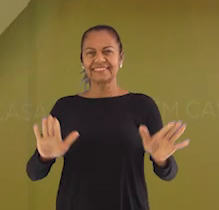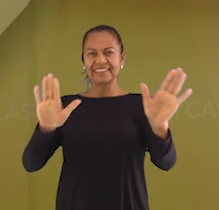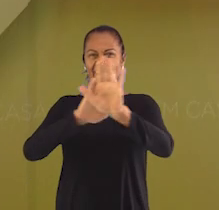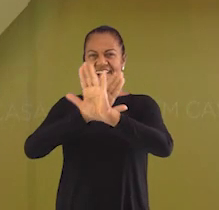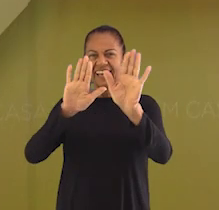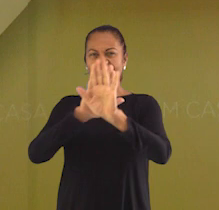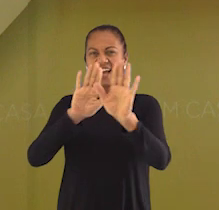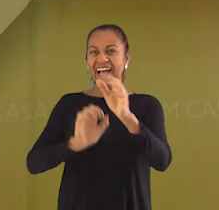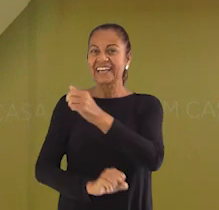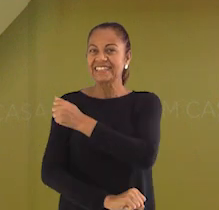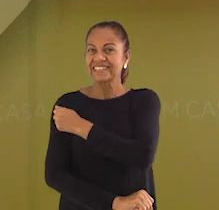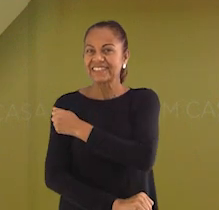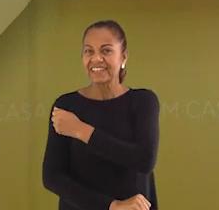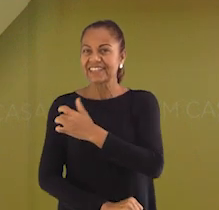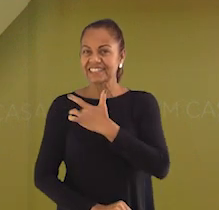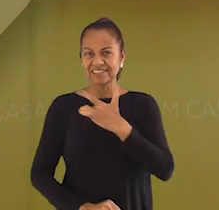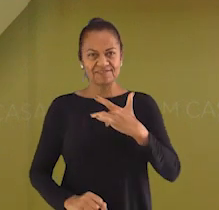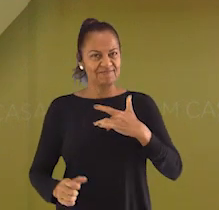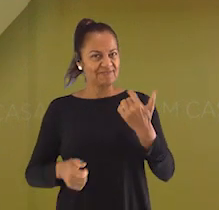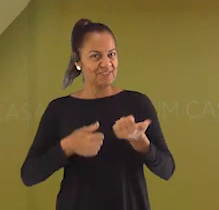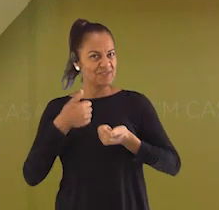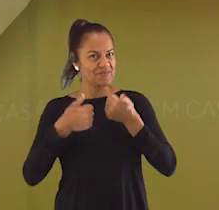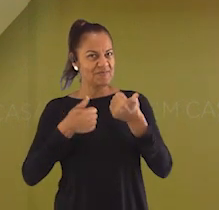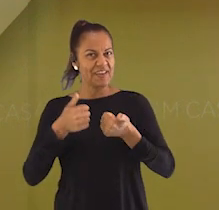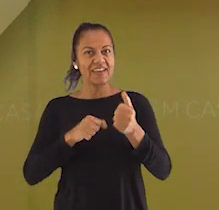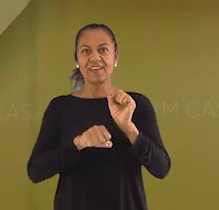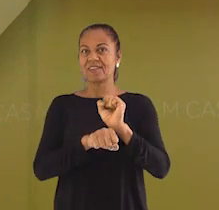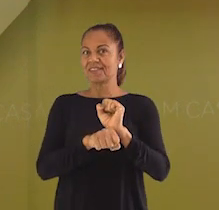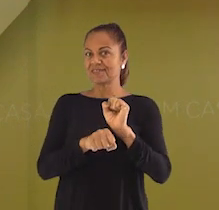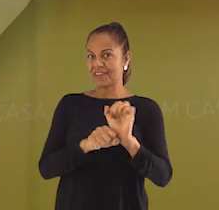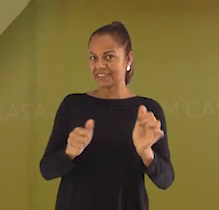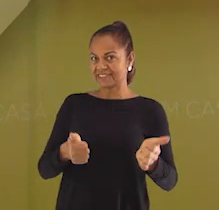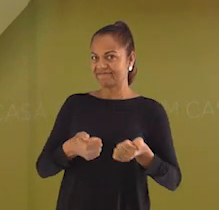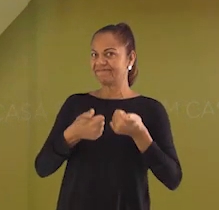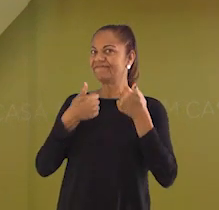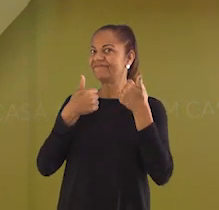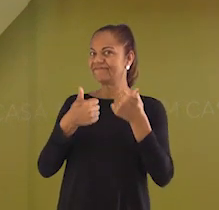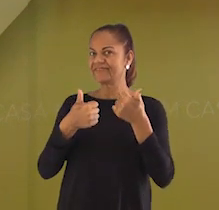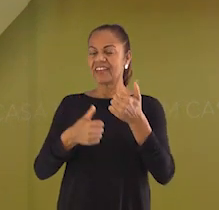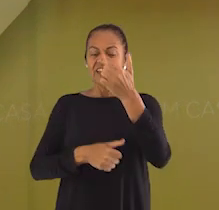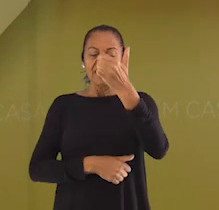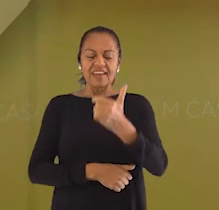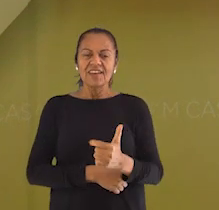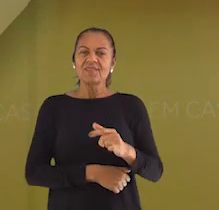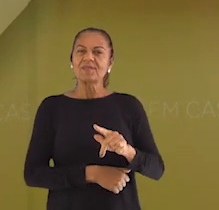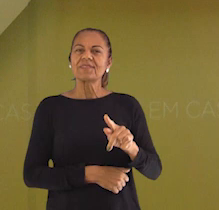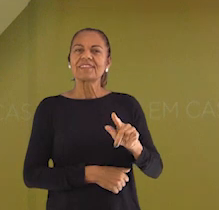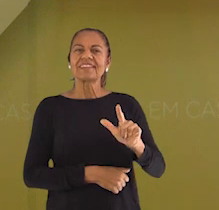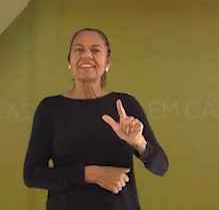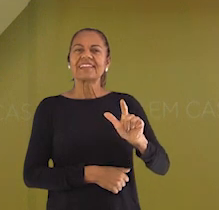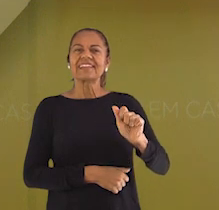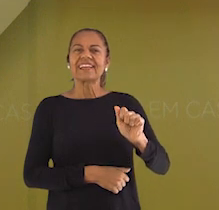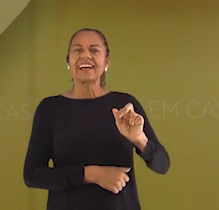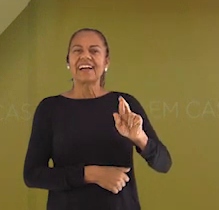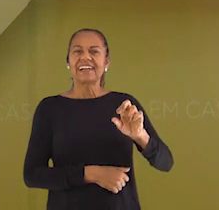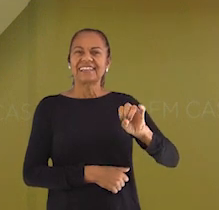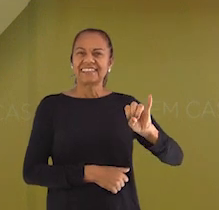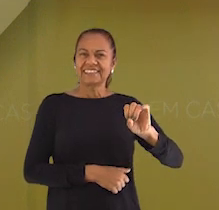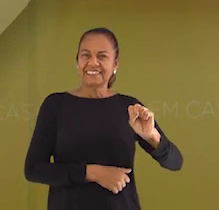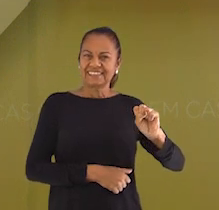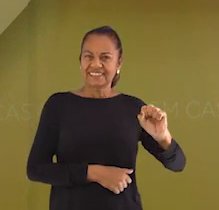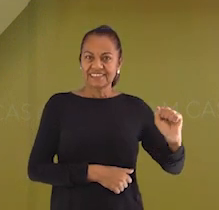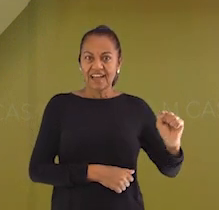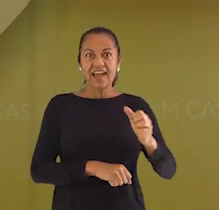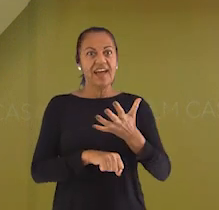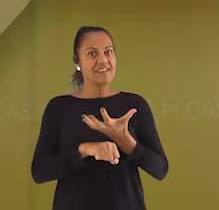Olá, estudantes! Tudo bem com vocês? Espero que sim! Sou a professora Larissa, da disciplina de Ciências.